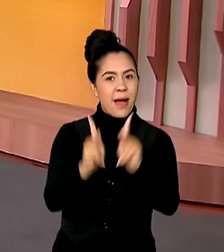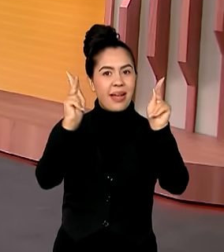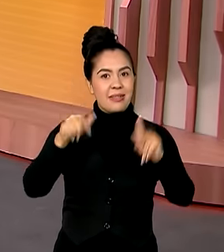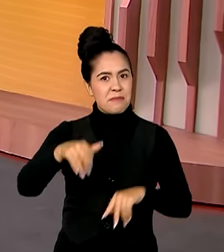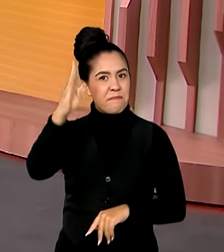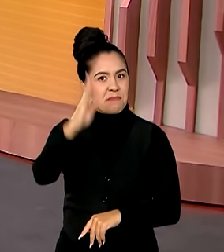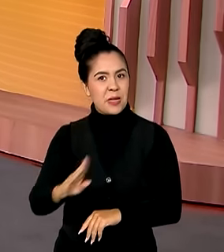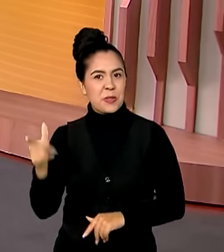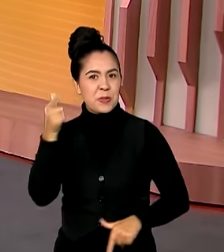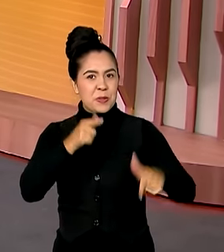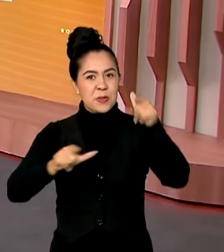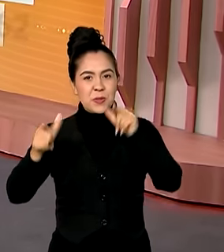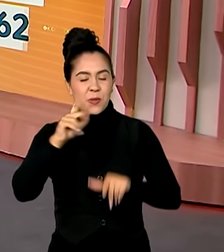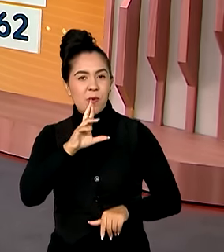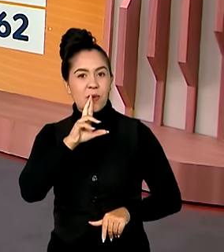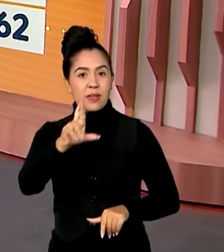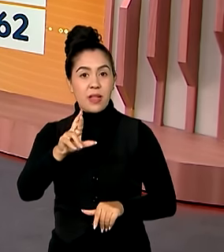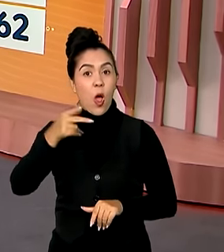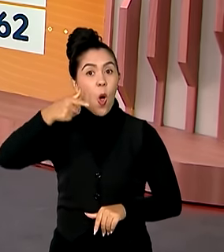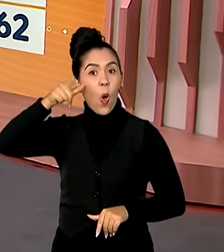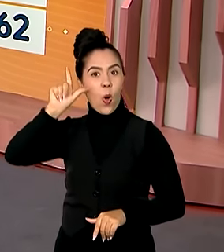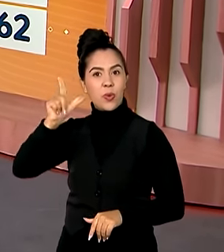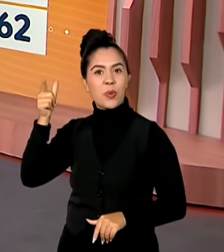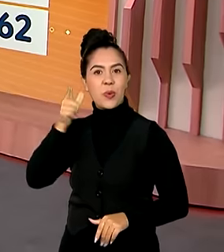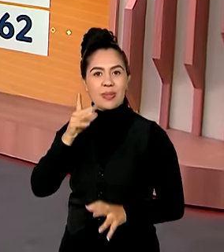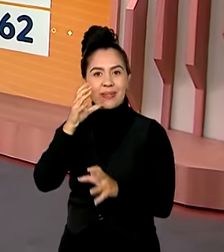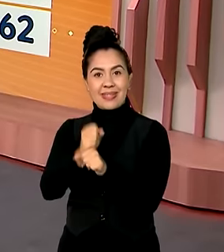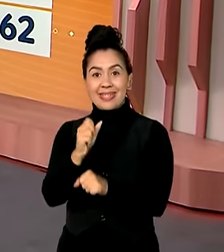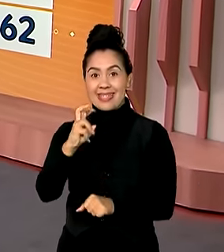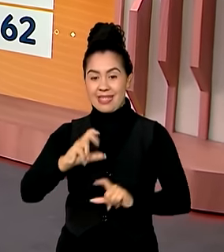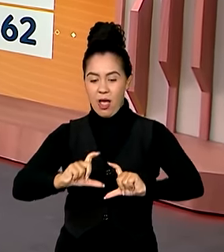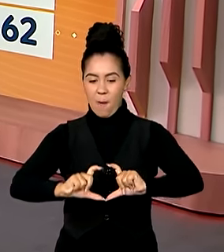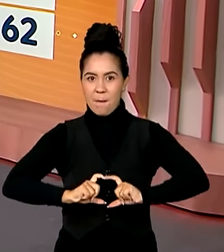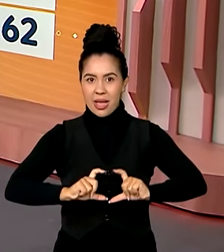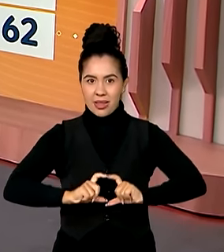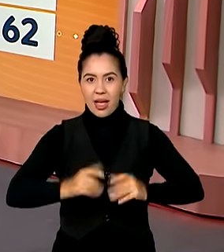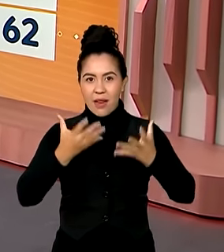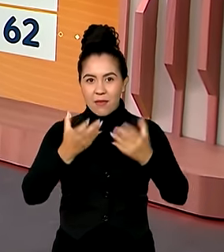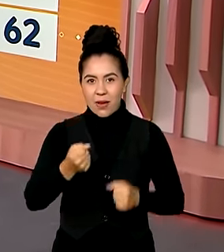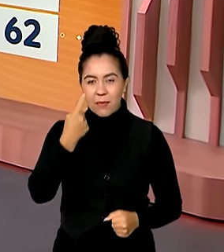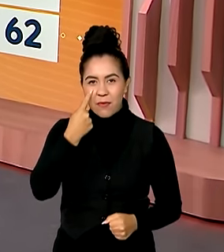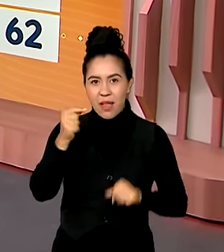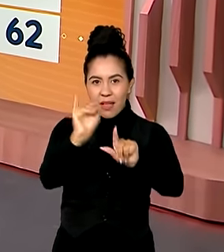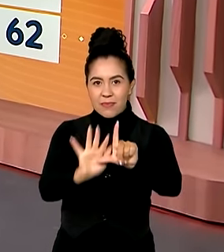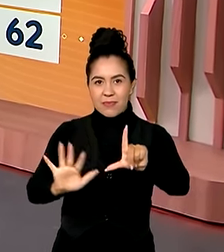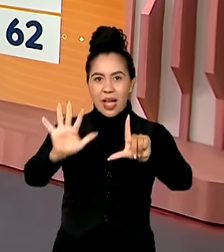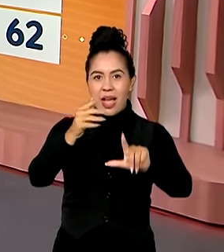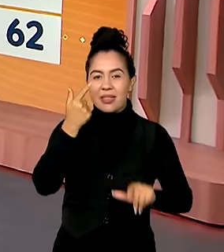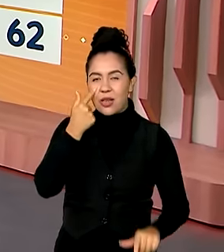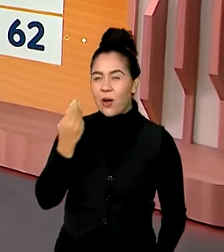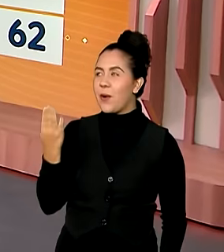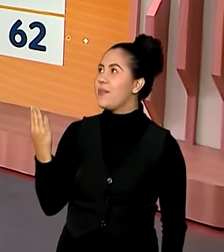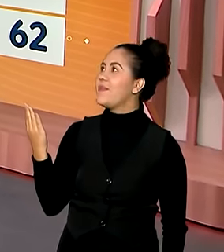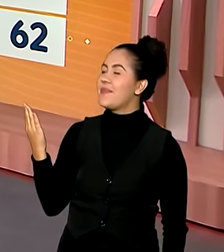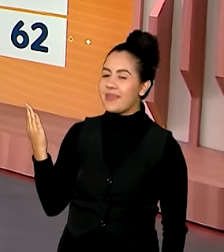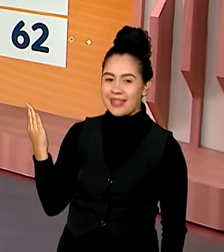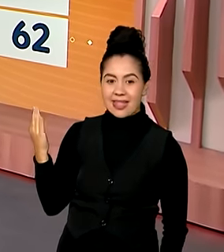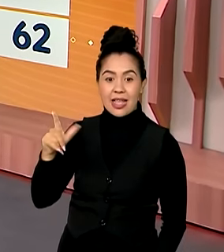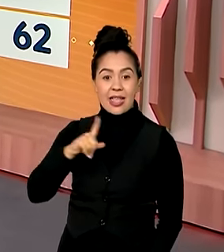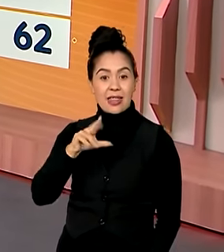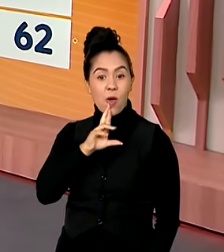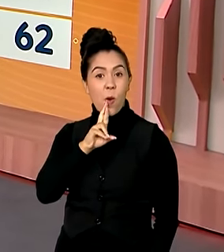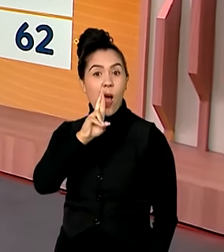bonito. Nossa delegação somou ontem mais cinco medalhas. Então vamos ver aqui no nosso quadro. Com esse